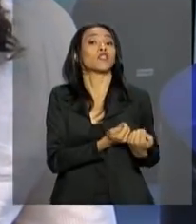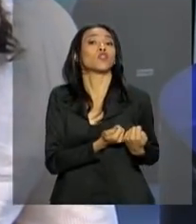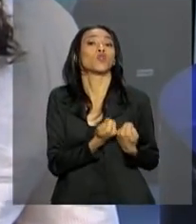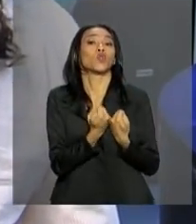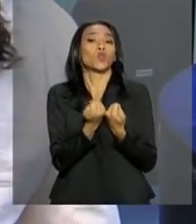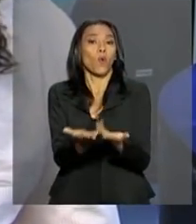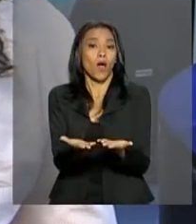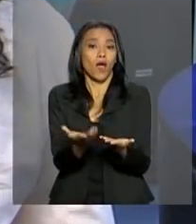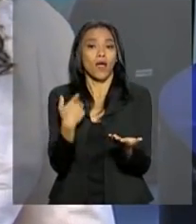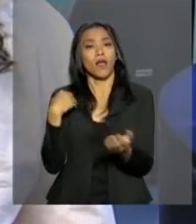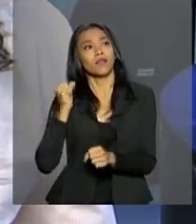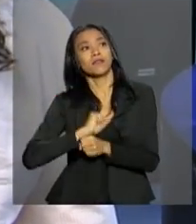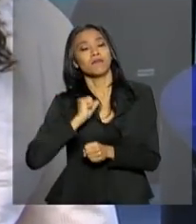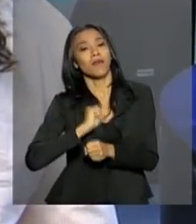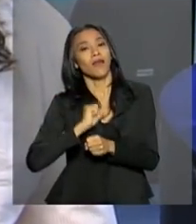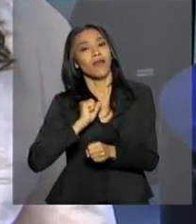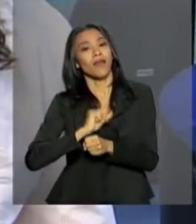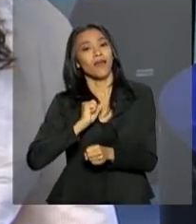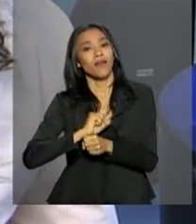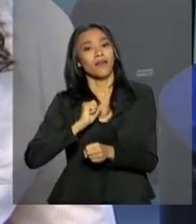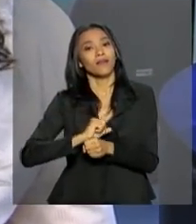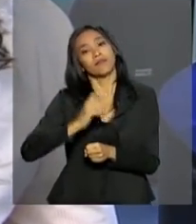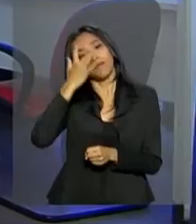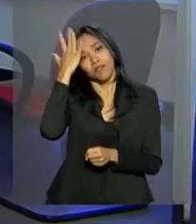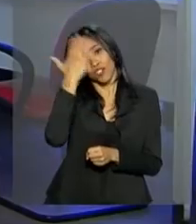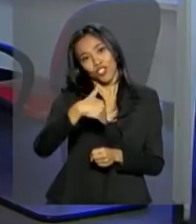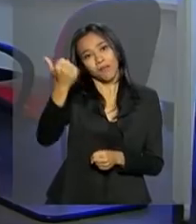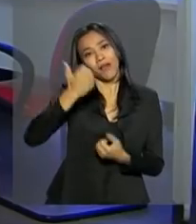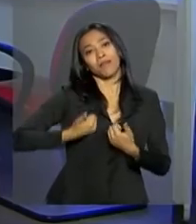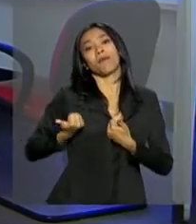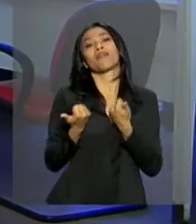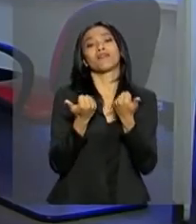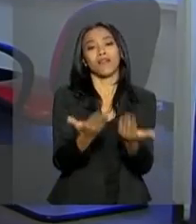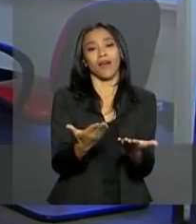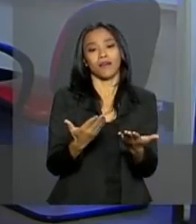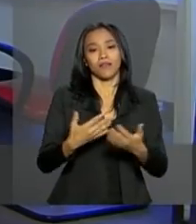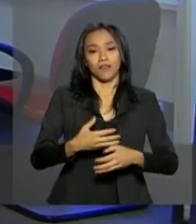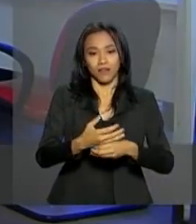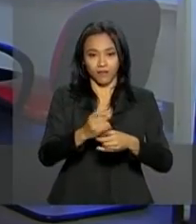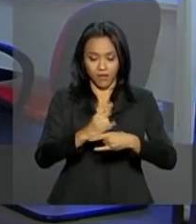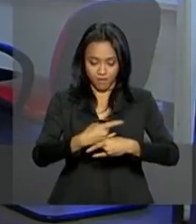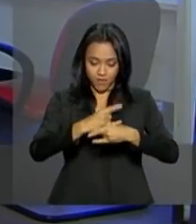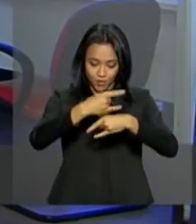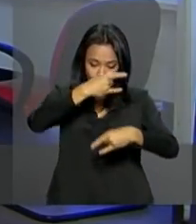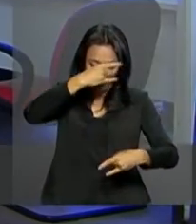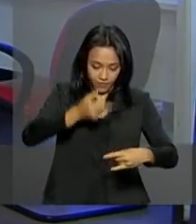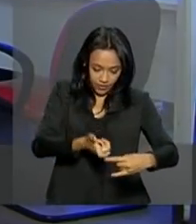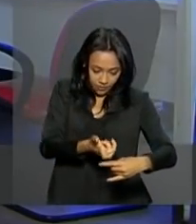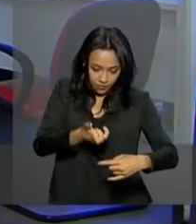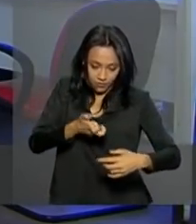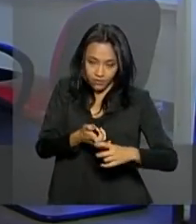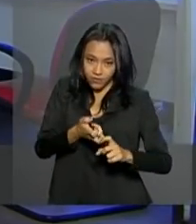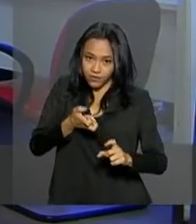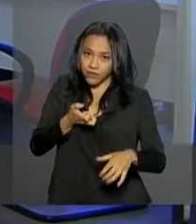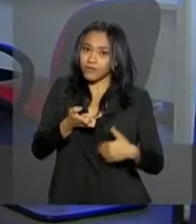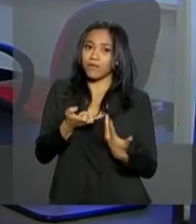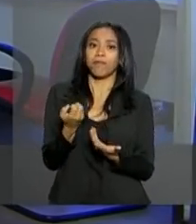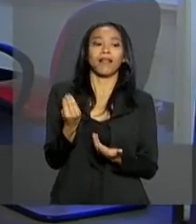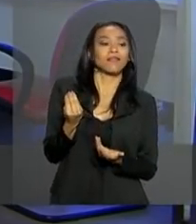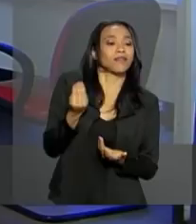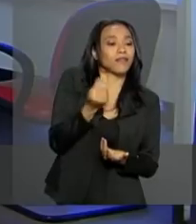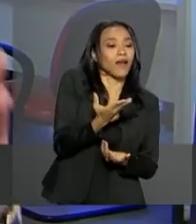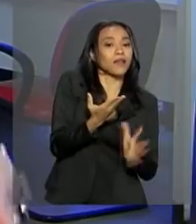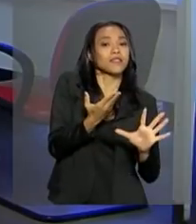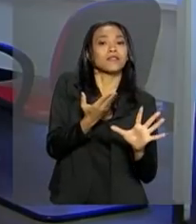aguarda ansiosa a oportunidade de poder doar. Vai tirar um pouquinho ali de mim e vai salvar a vida de